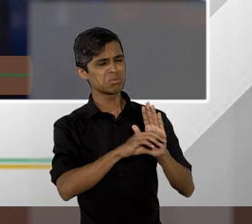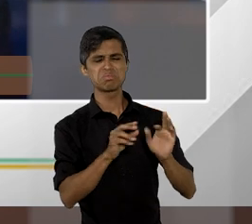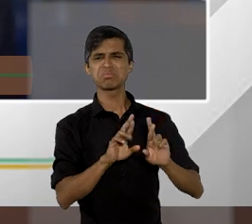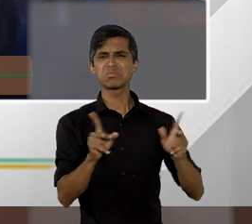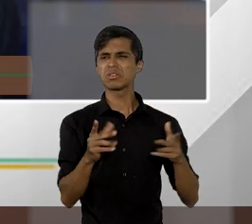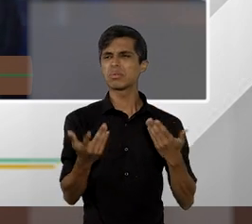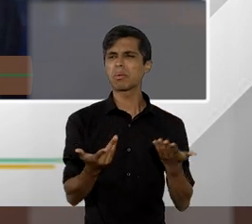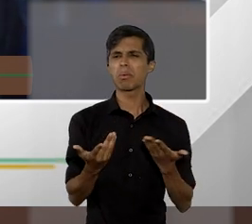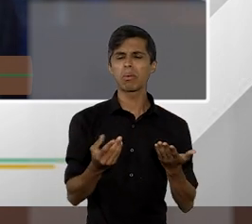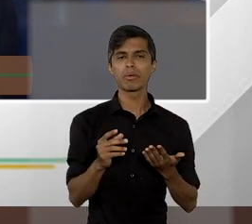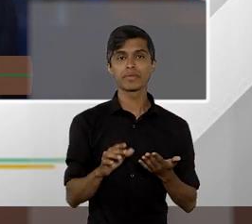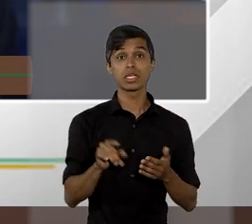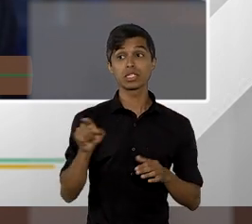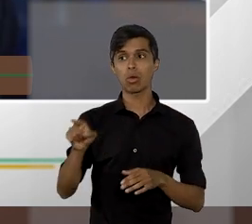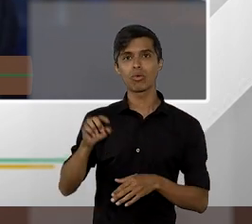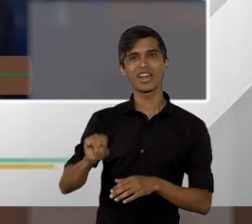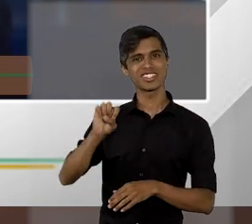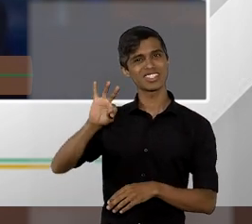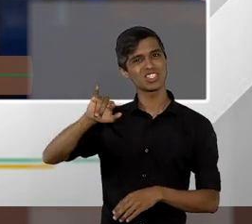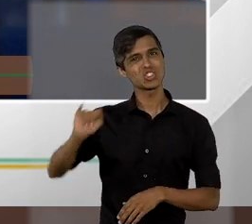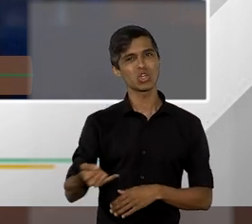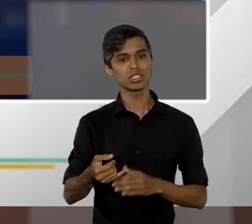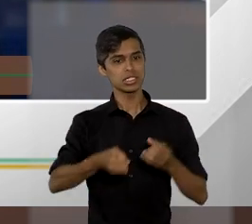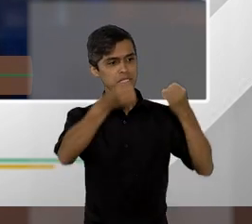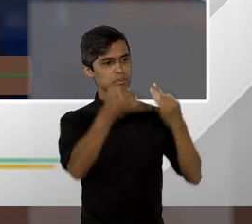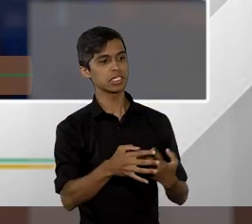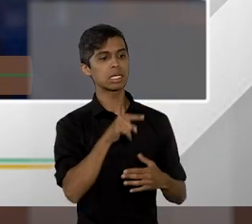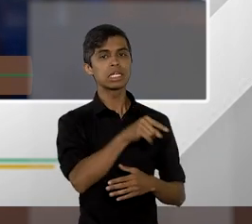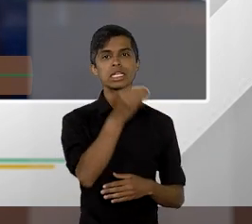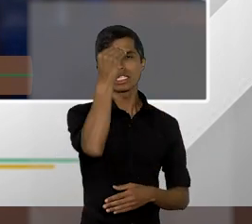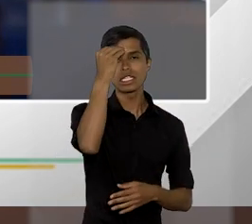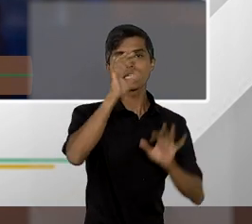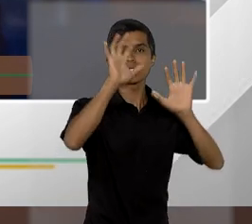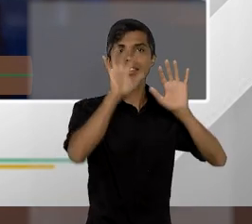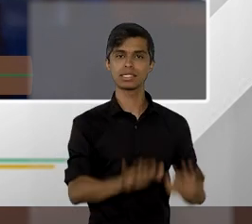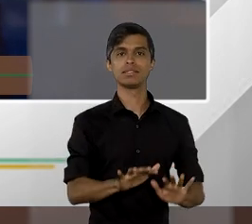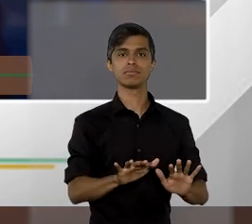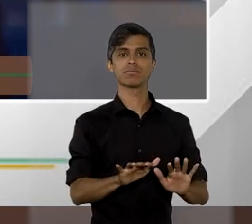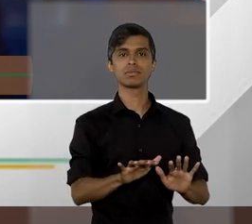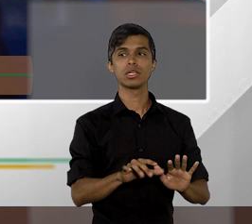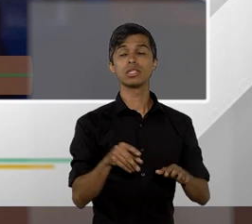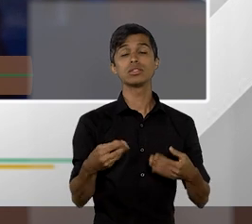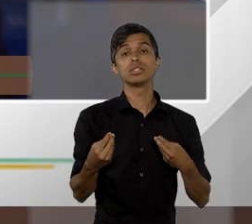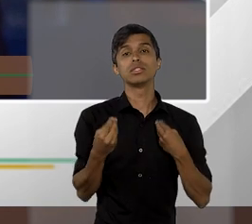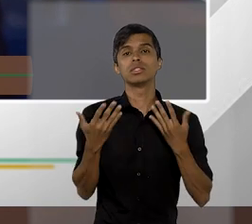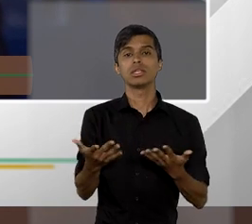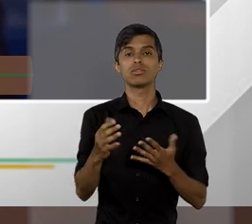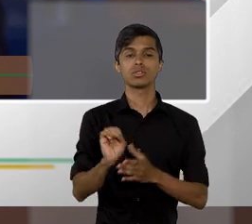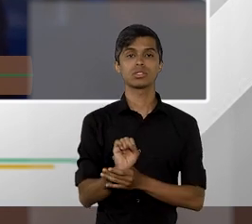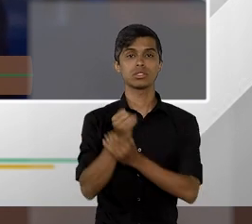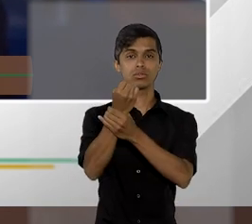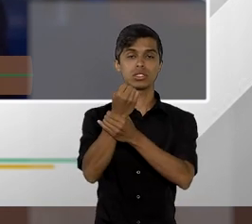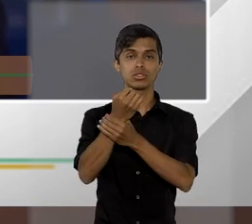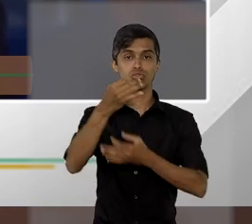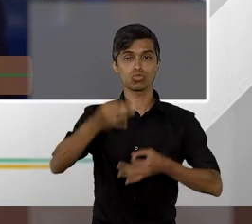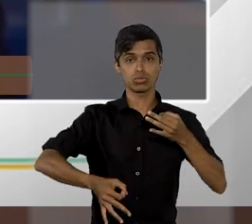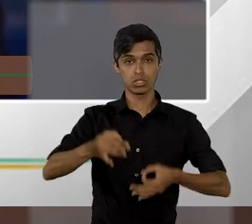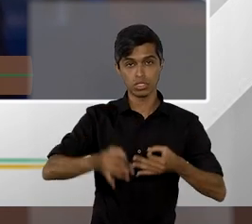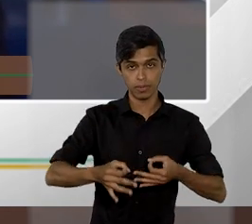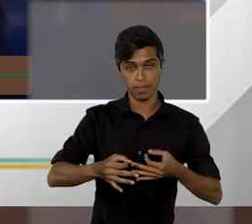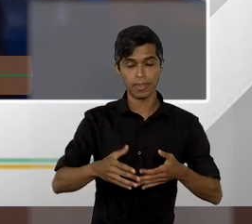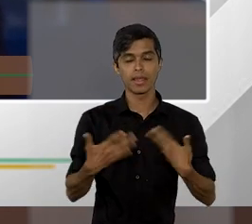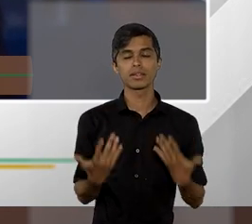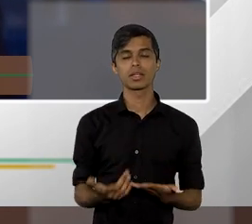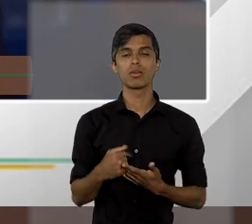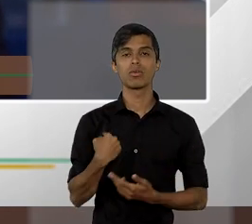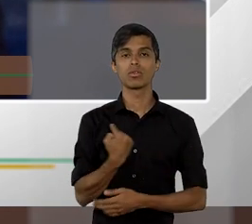disse quer dizer tal coisa, é por aqui que vocês devem seguir. Isso gera segurança jurídica, e segurança jurídica gera,